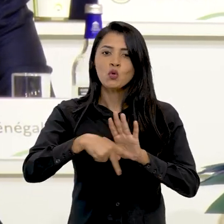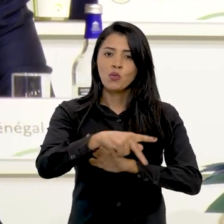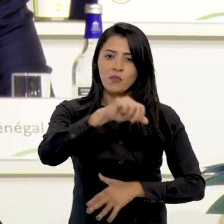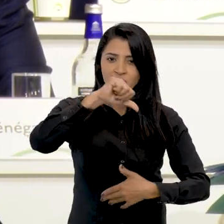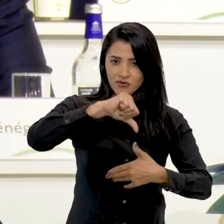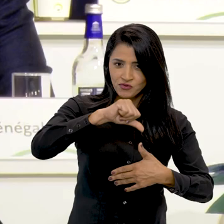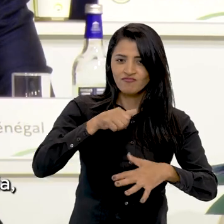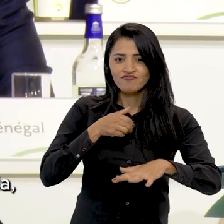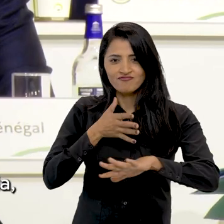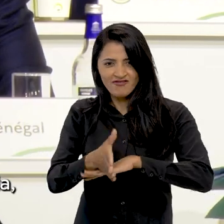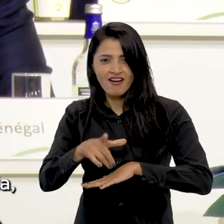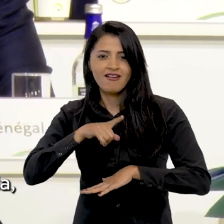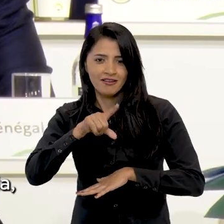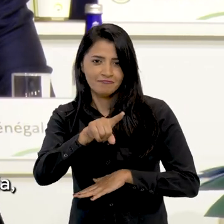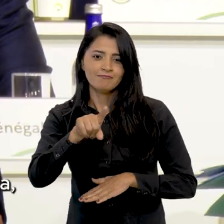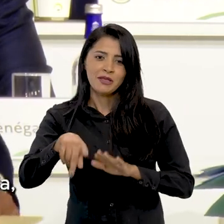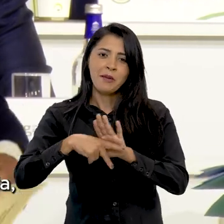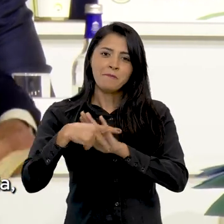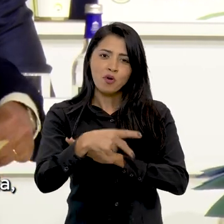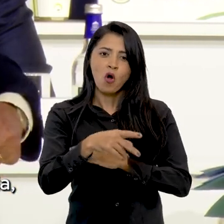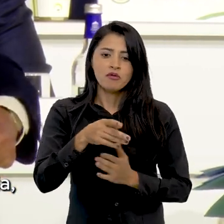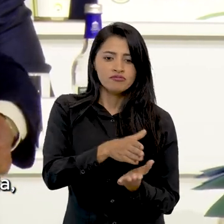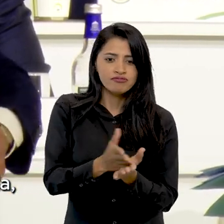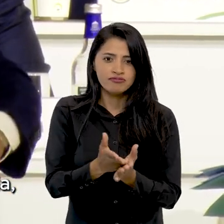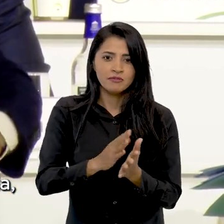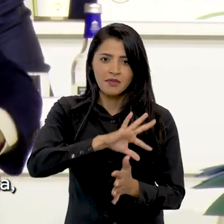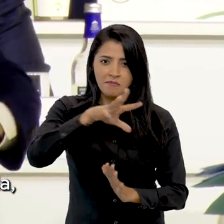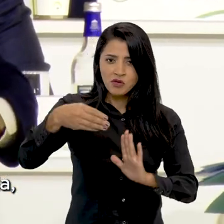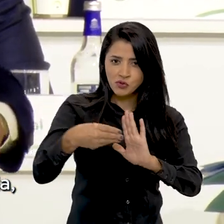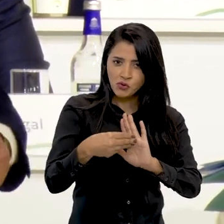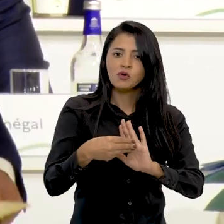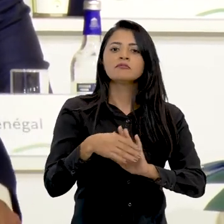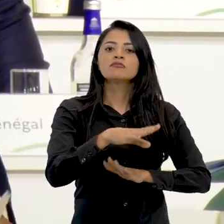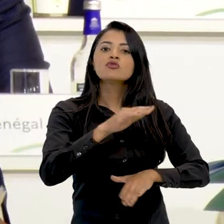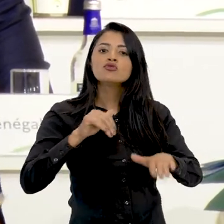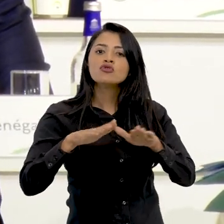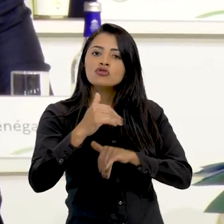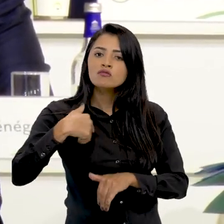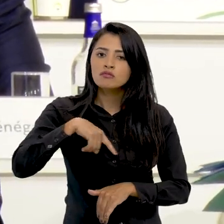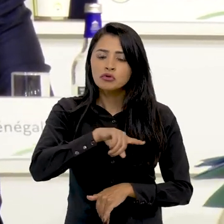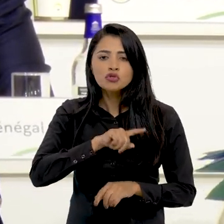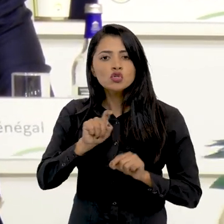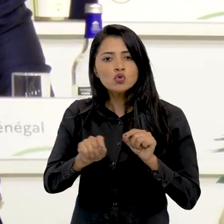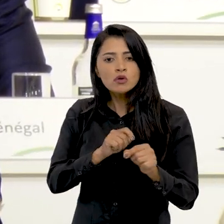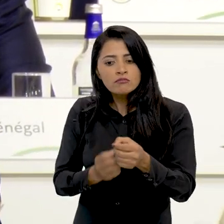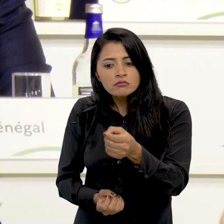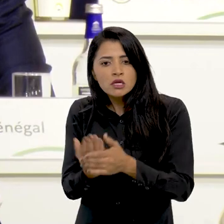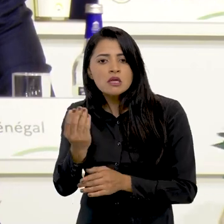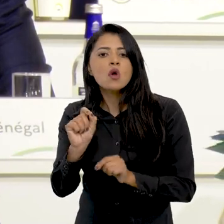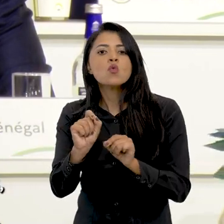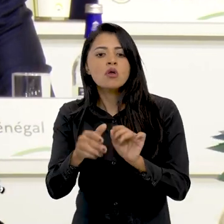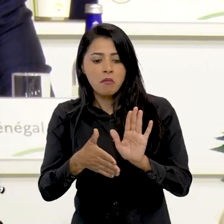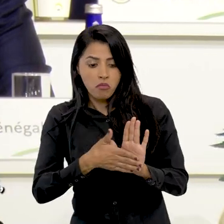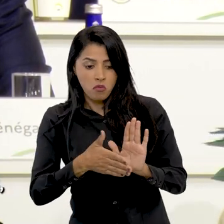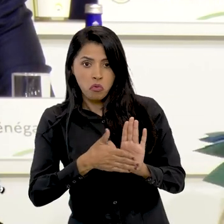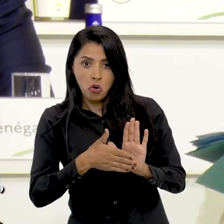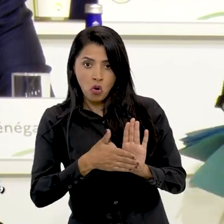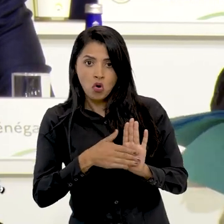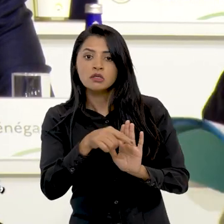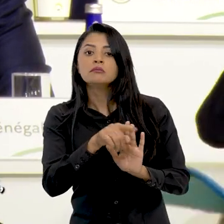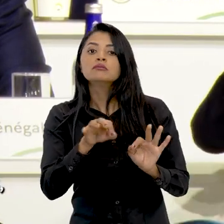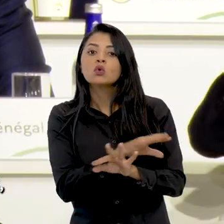América do Sul, que compõem toda a região da Amazônia, para que a gente possa formar uma